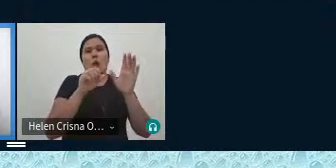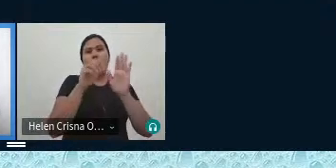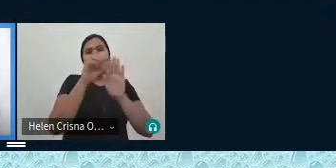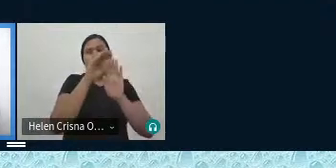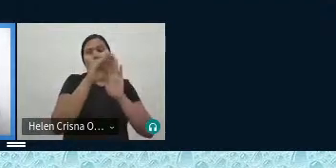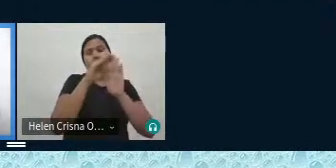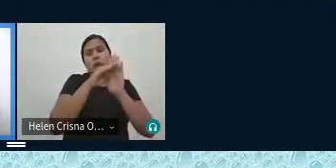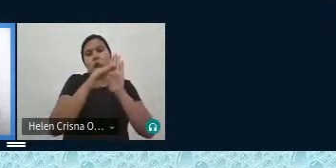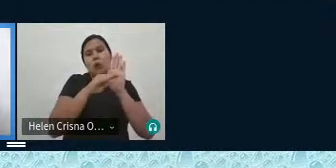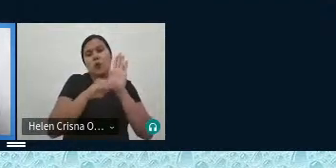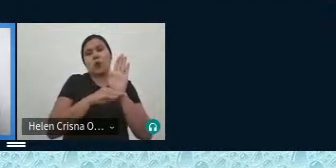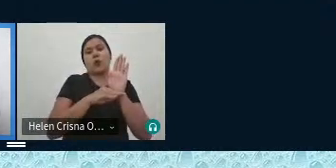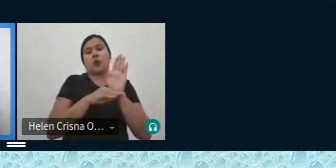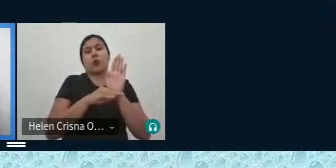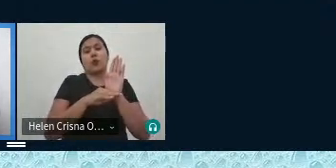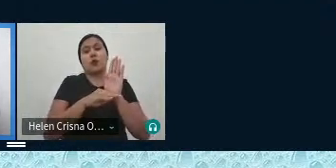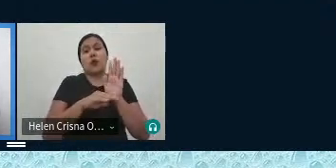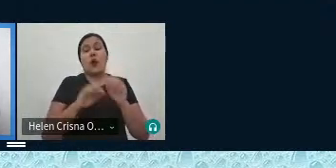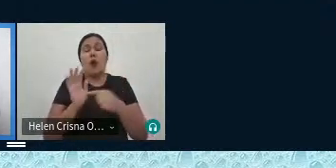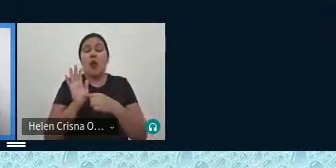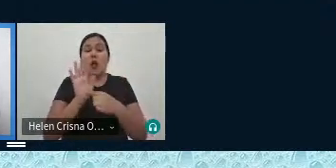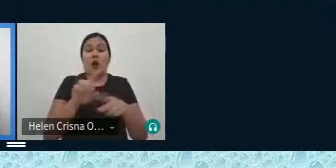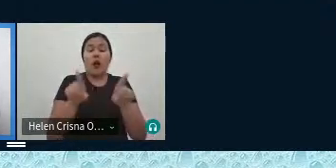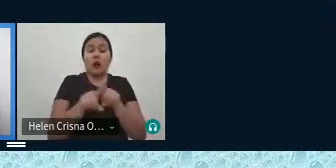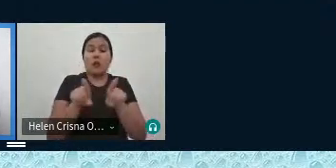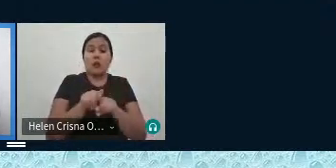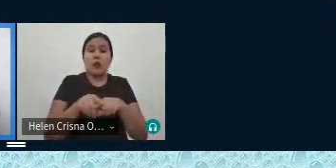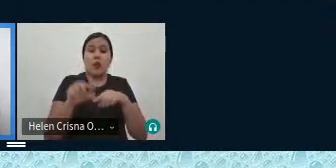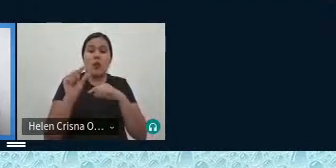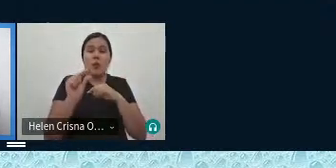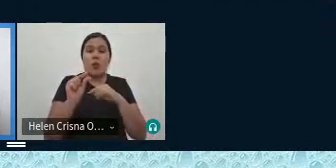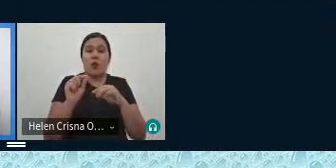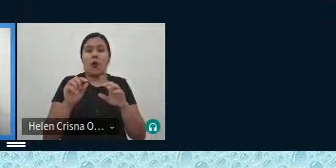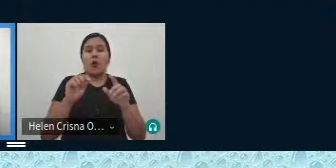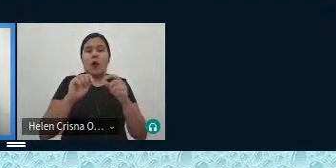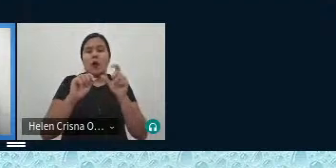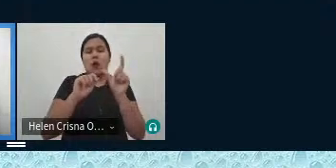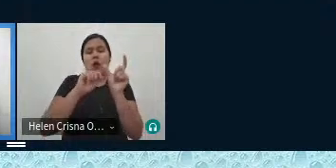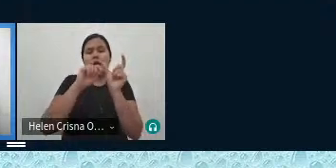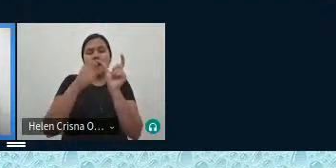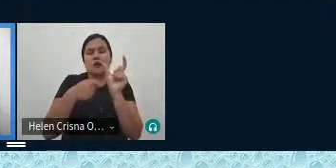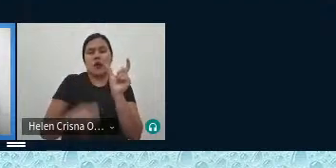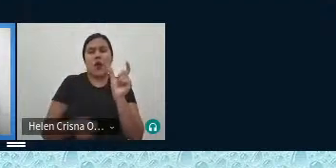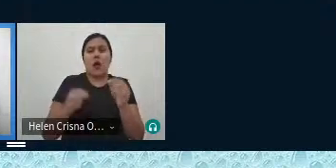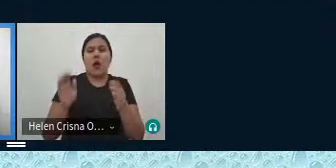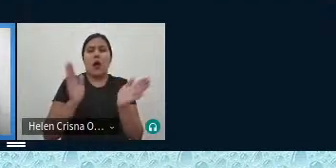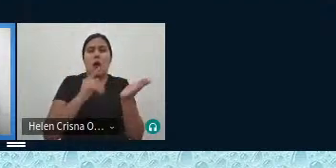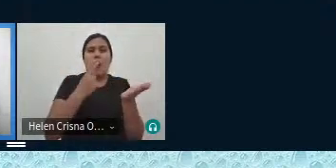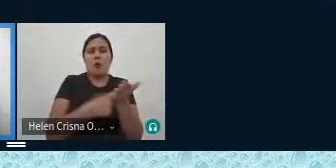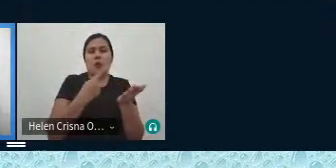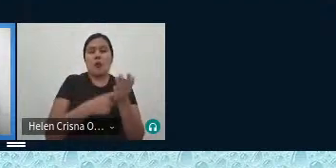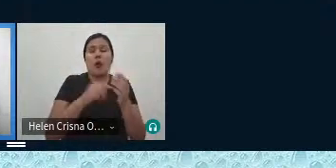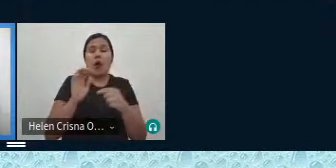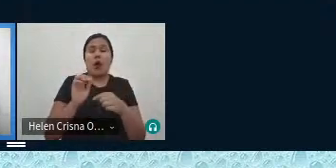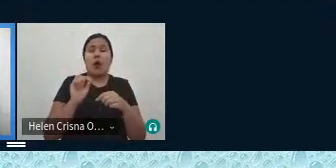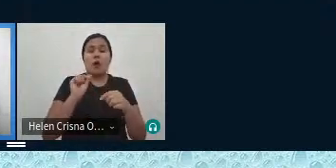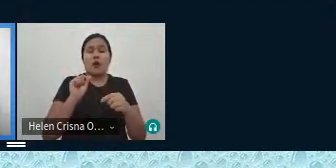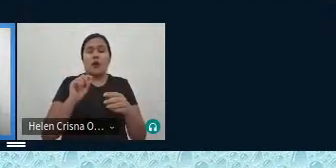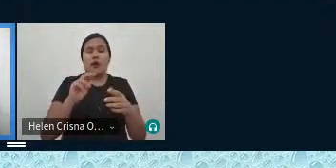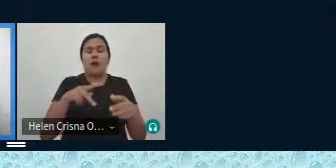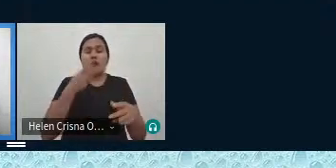aparece com um sumário eu vou lhes mostrar um pouco desse glossário porque a proposta aqui era falar do glossário